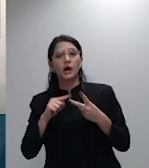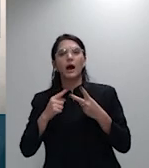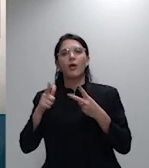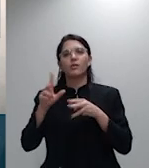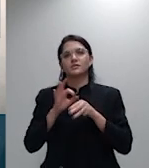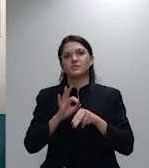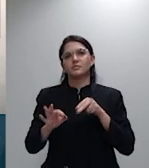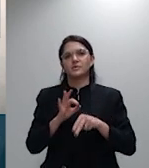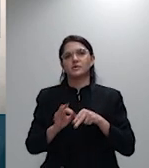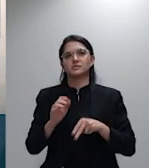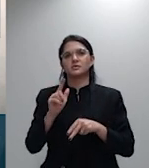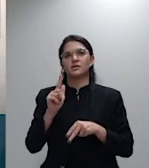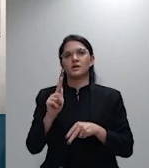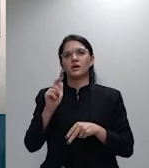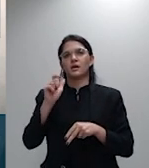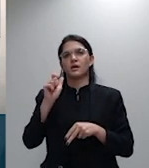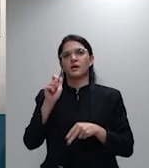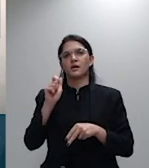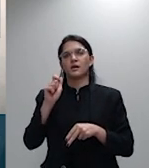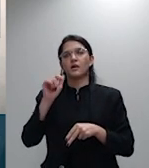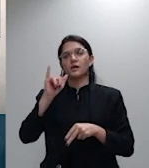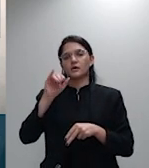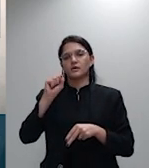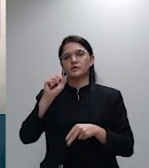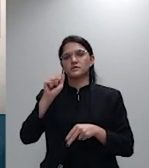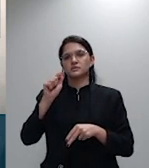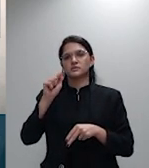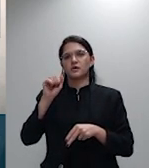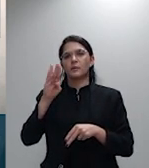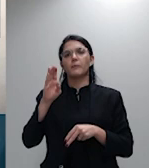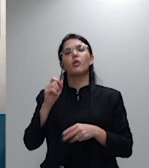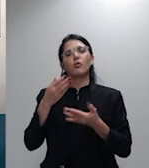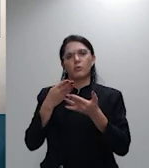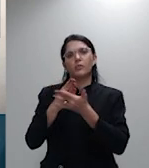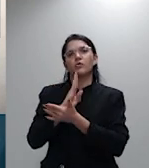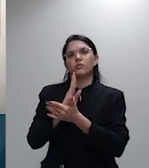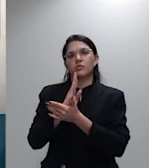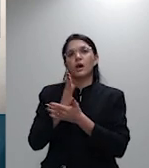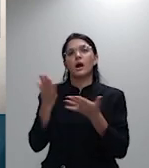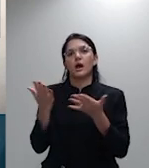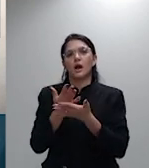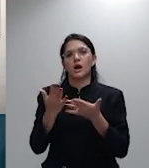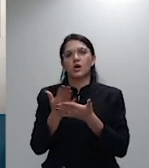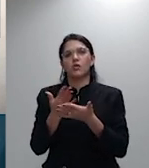Moura acompanhou o relator pela improcedência da recesória